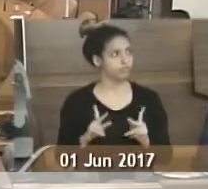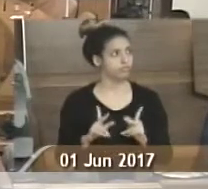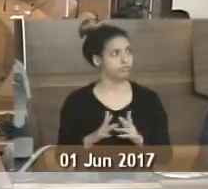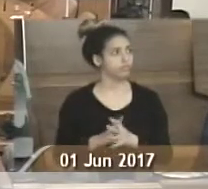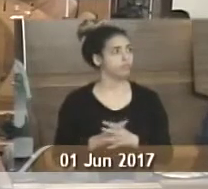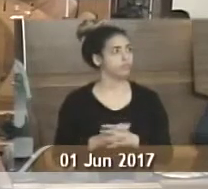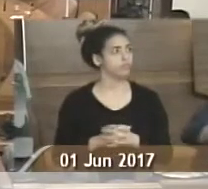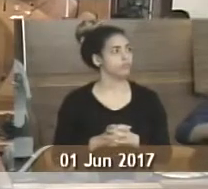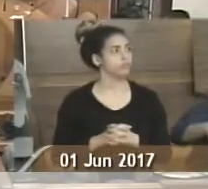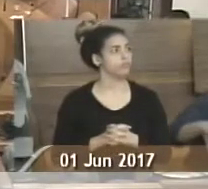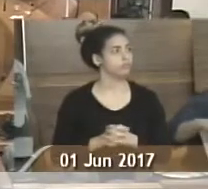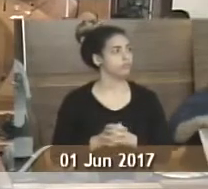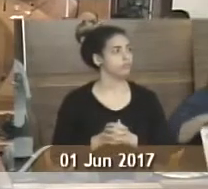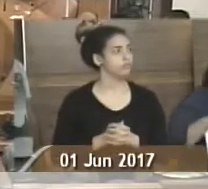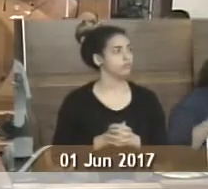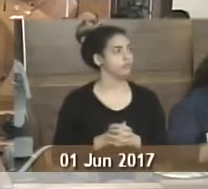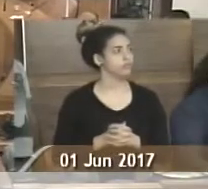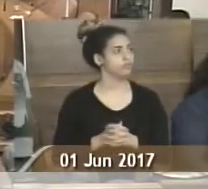aprovados.